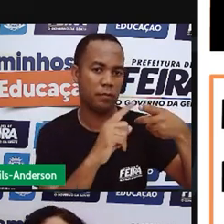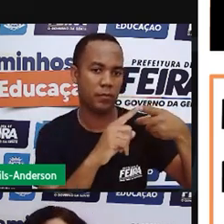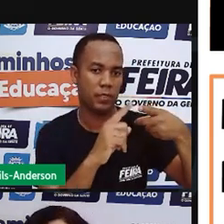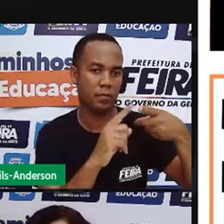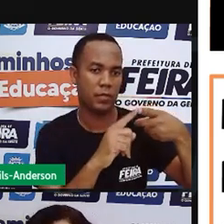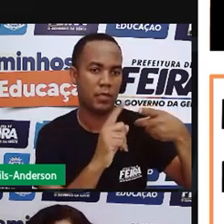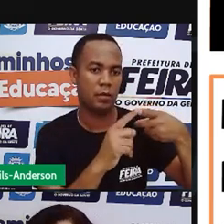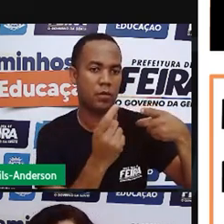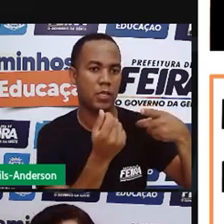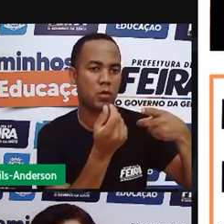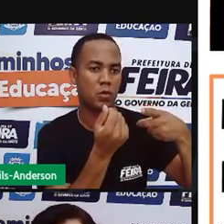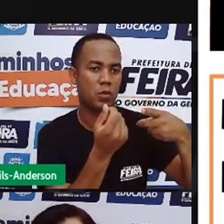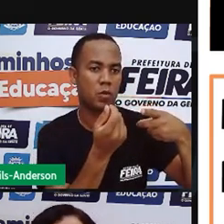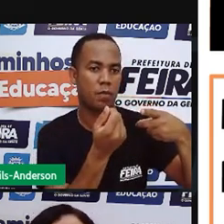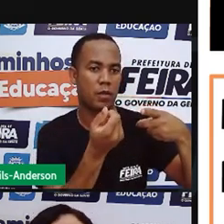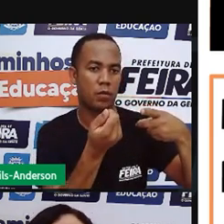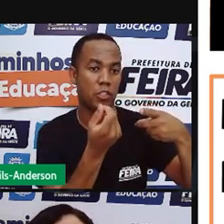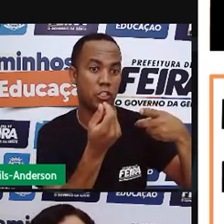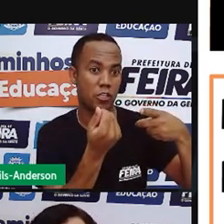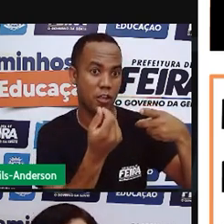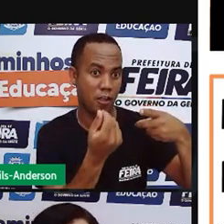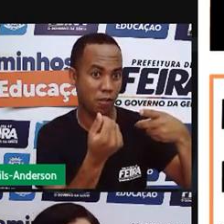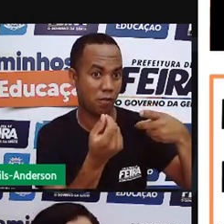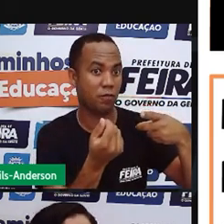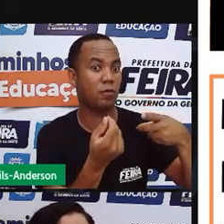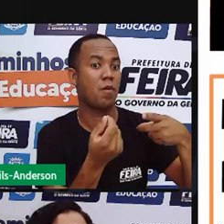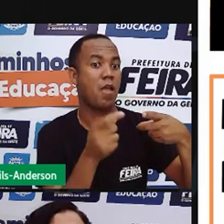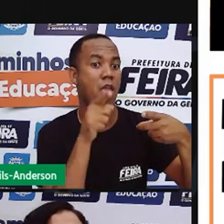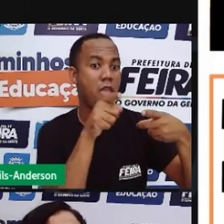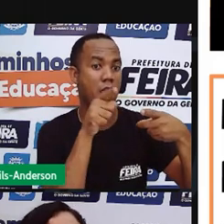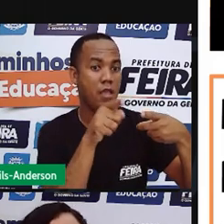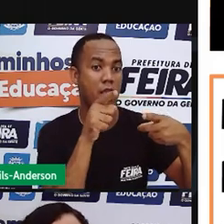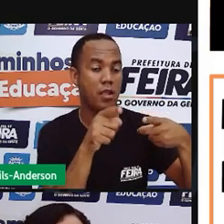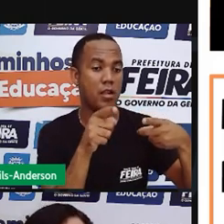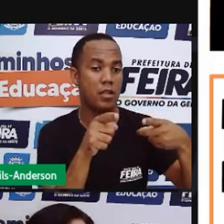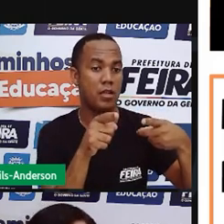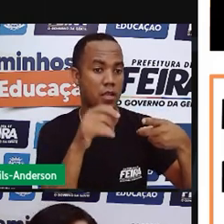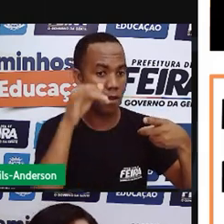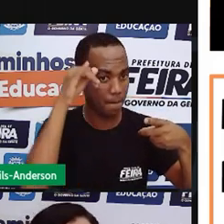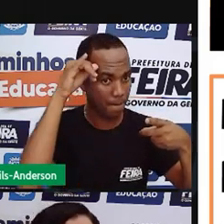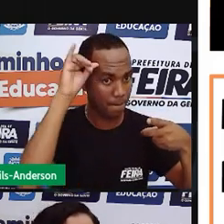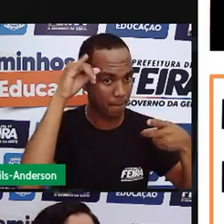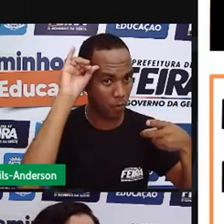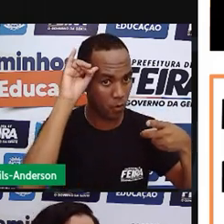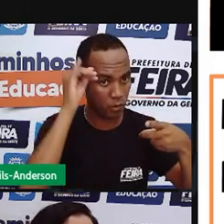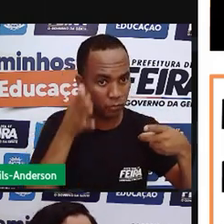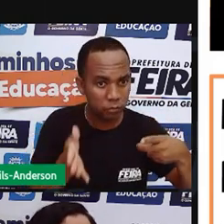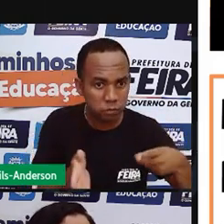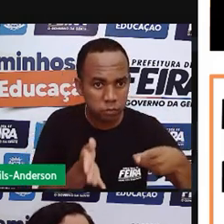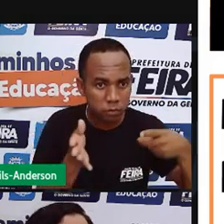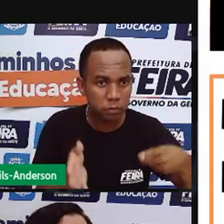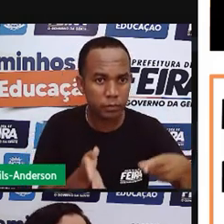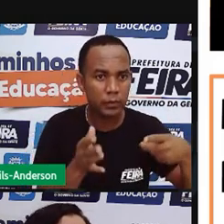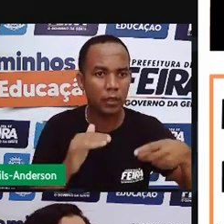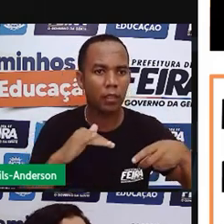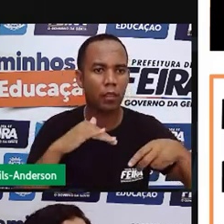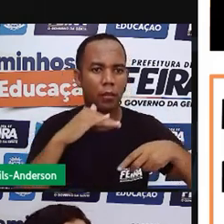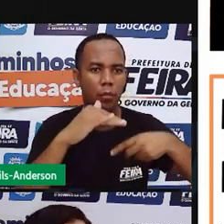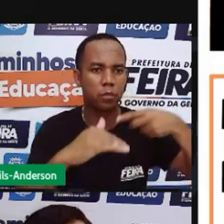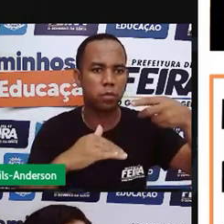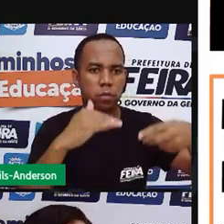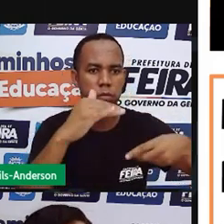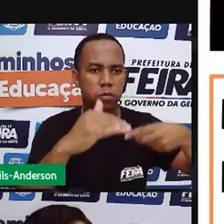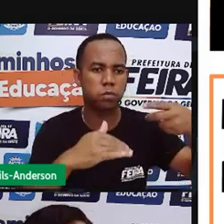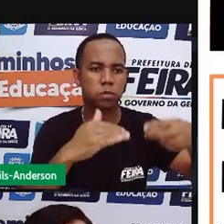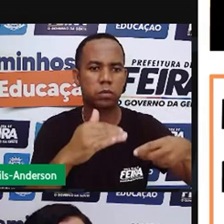são os fios econômicos. O pecuarista cria seu gado, o gado produz uma